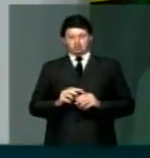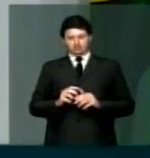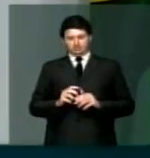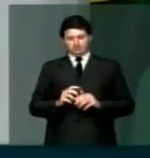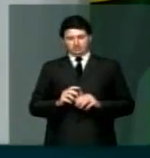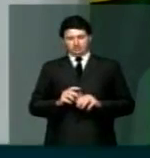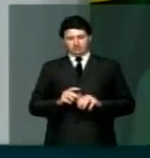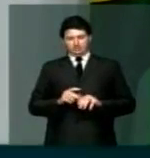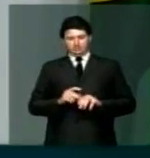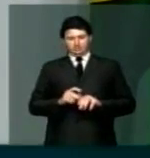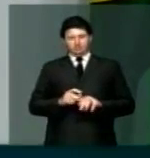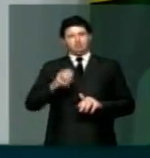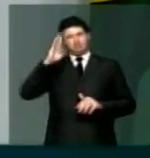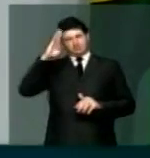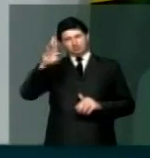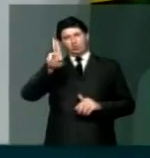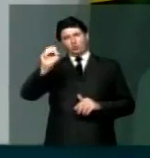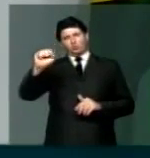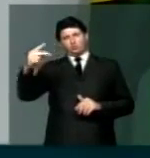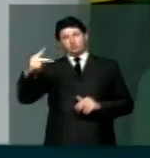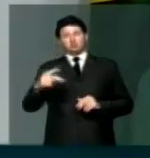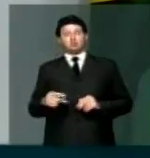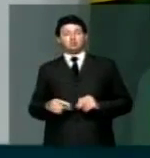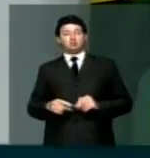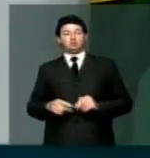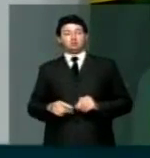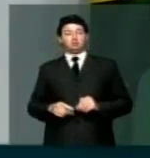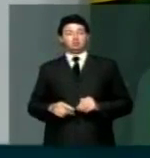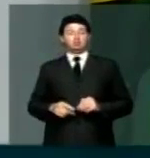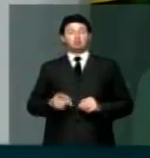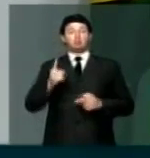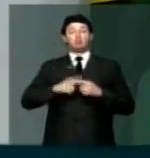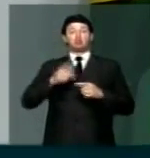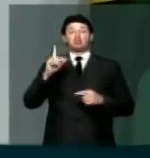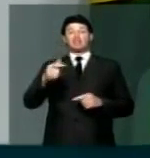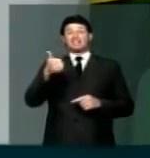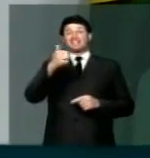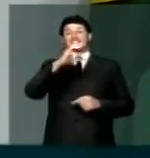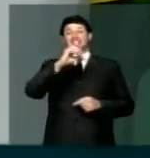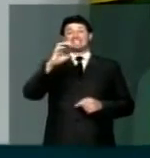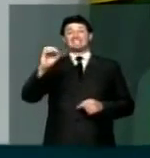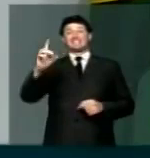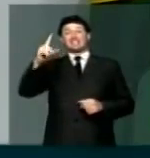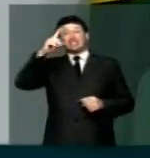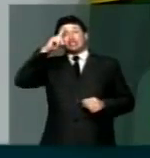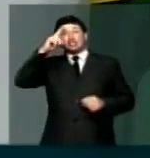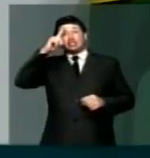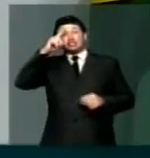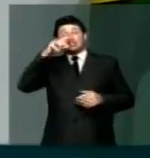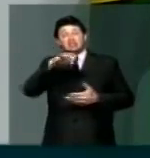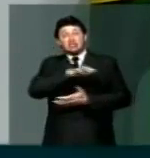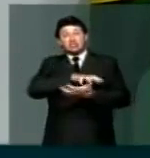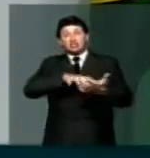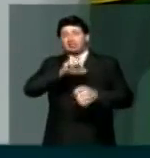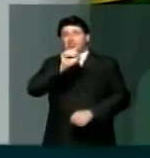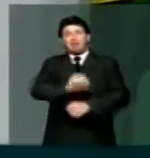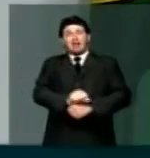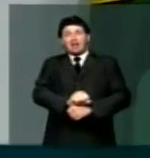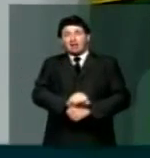particularmente a Universidade de São Paulo, vai alcançando 100 dias de greve e